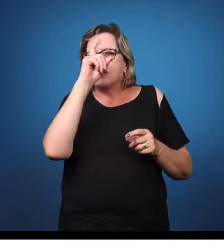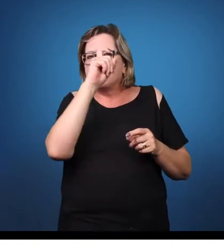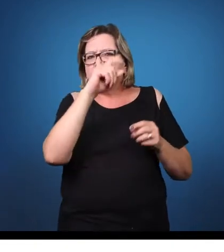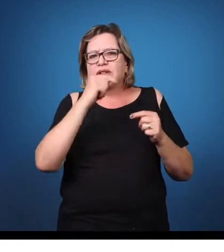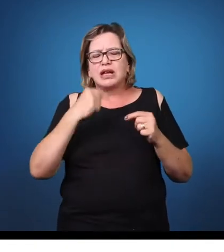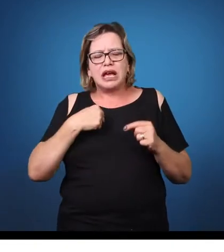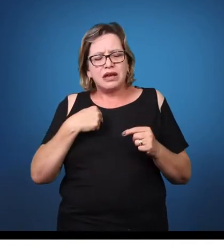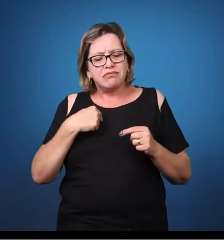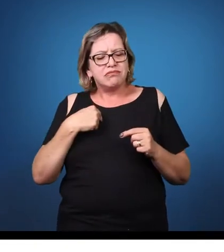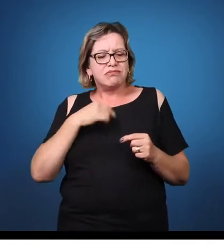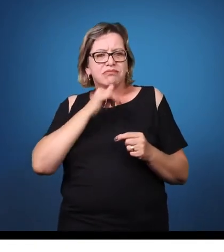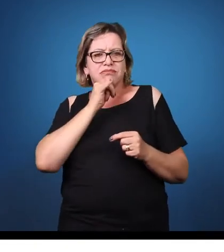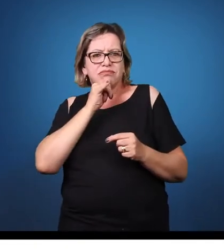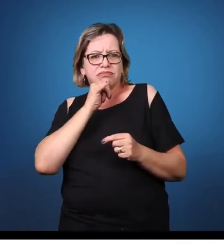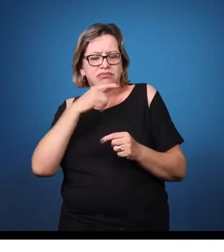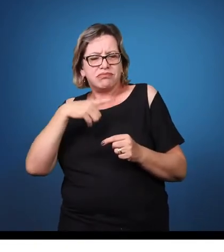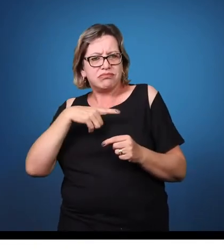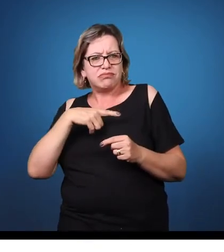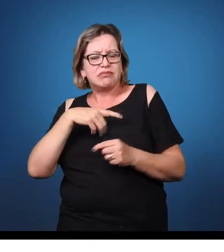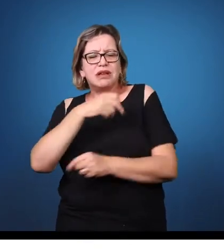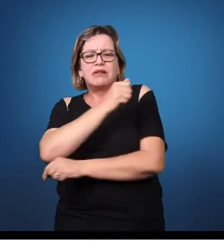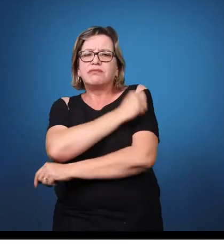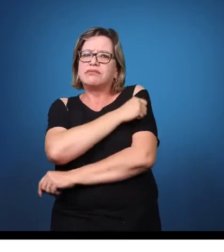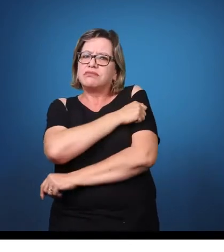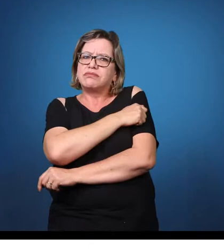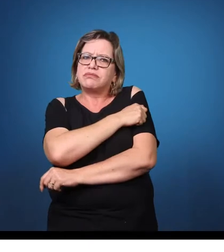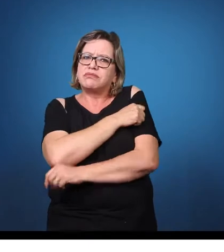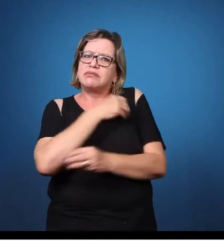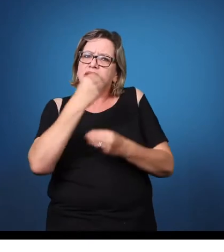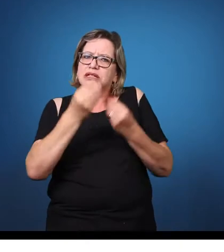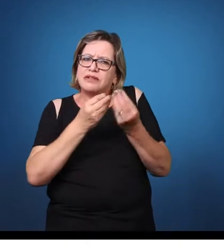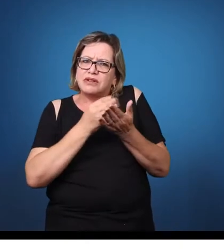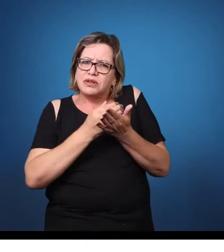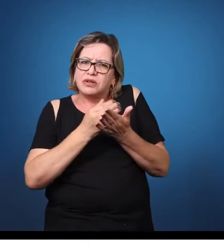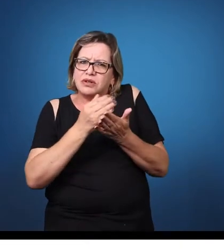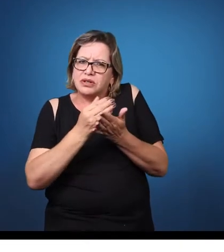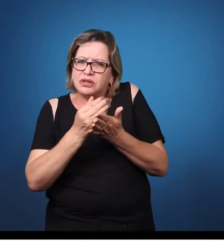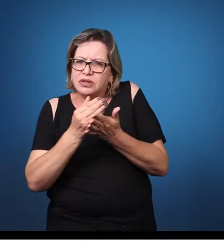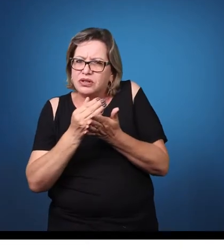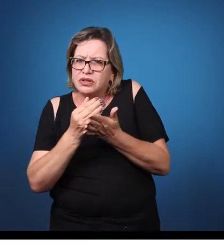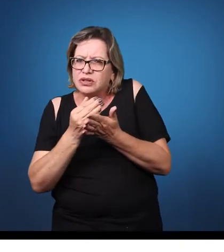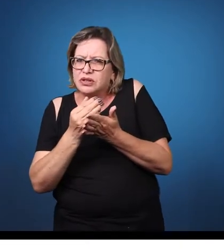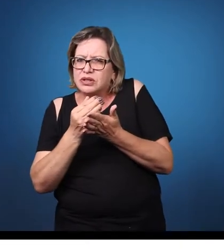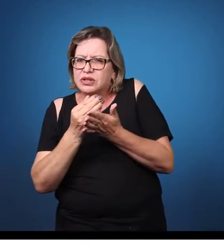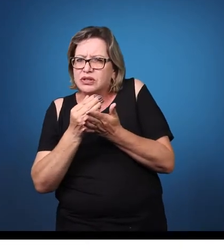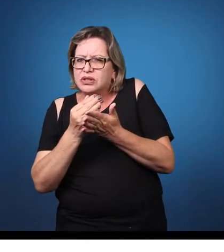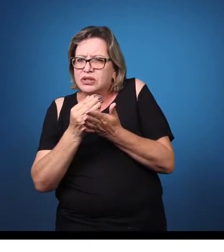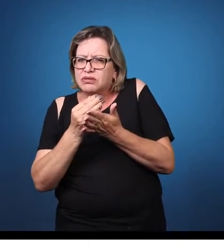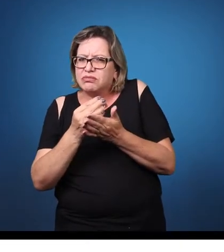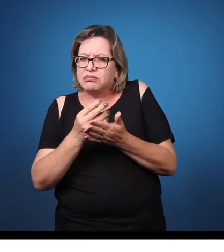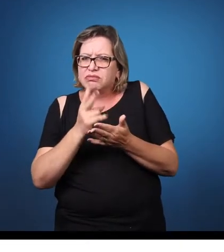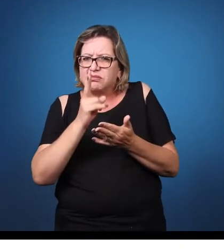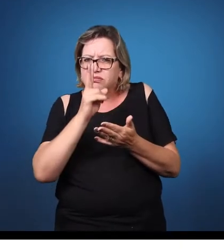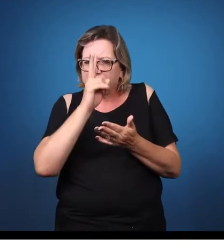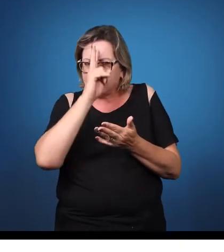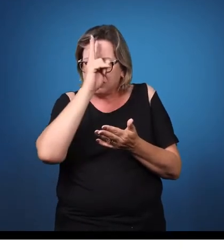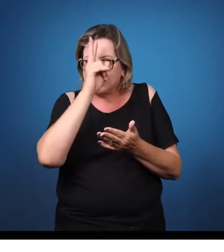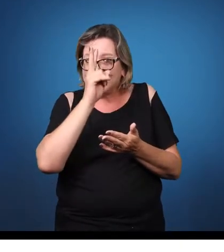aprender a escrever e agora, professora, eu já estou querendo até cursar um ensino superior.